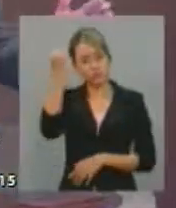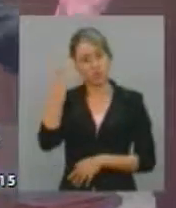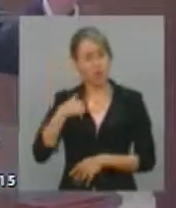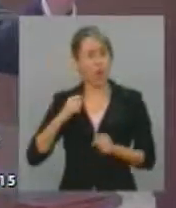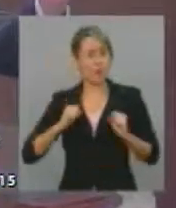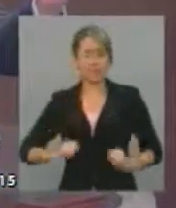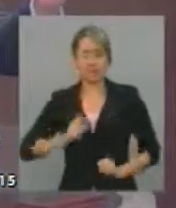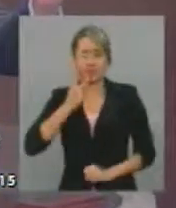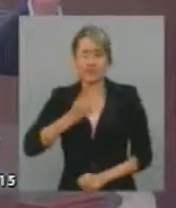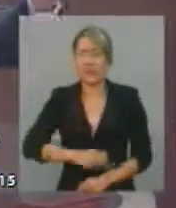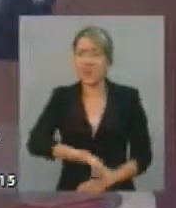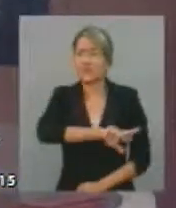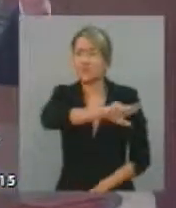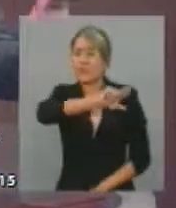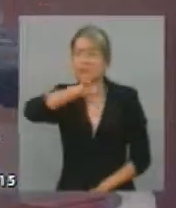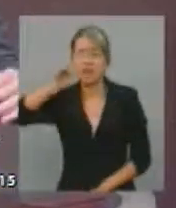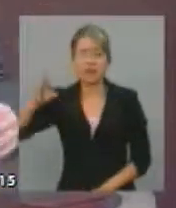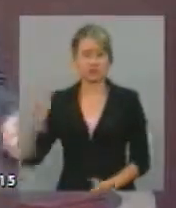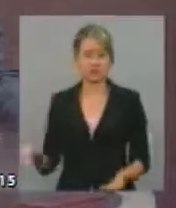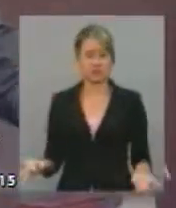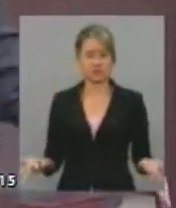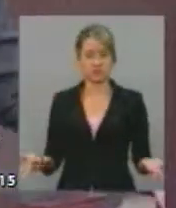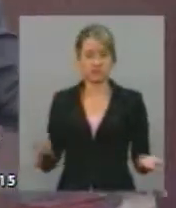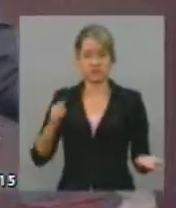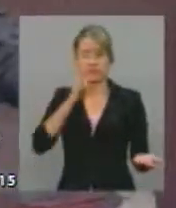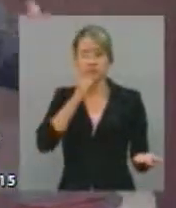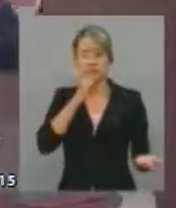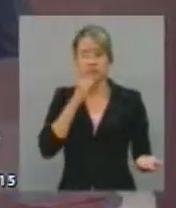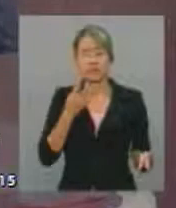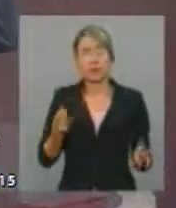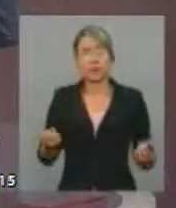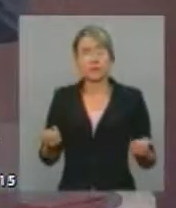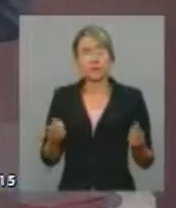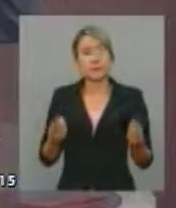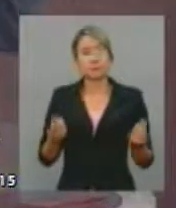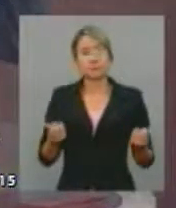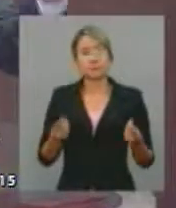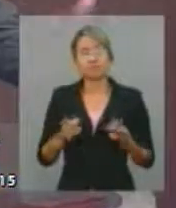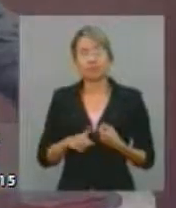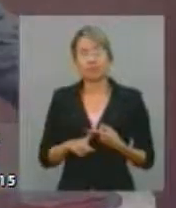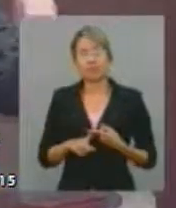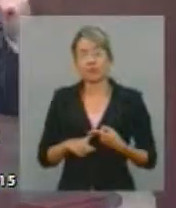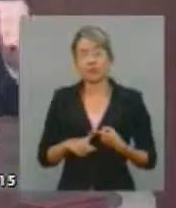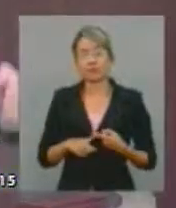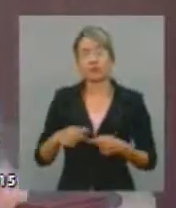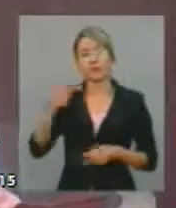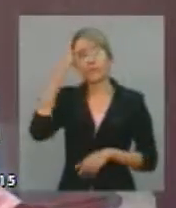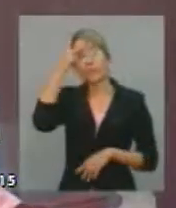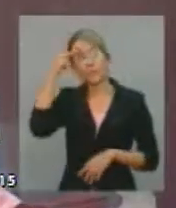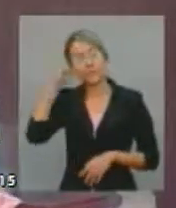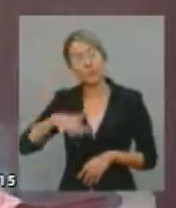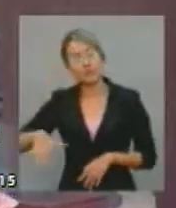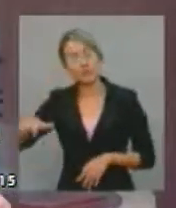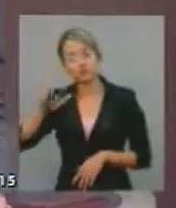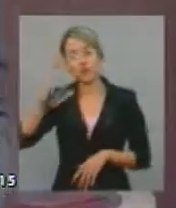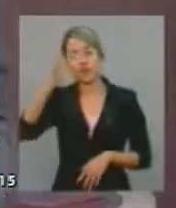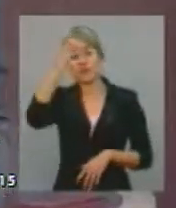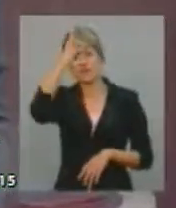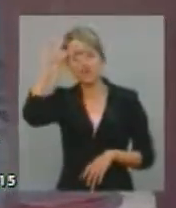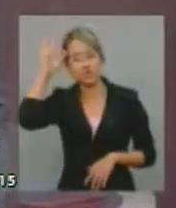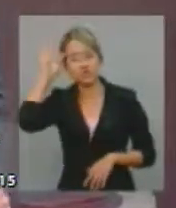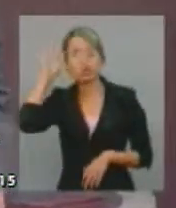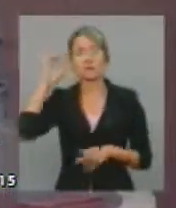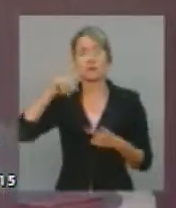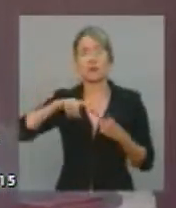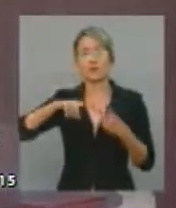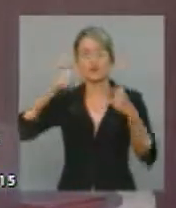de inúmeros. Eu podia falar da quantidade de pessoas que são vítimas de violência sexual,